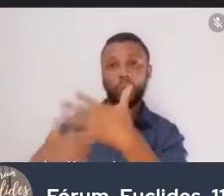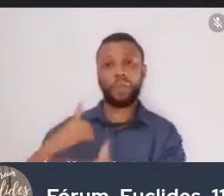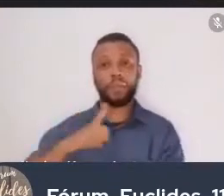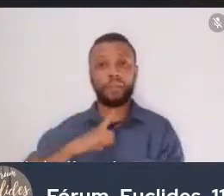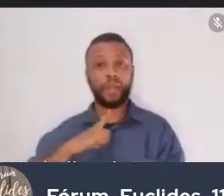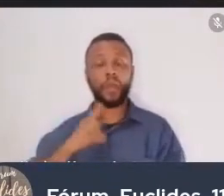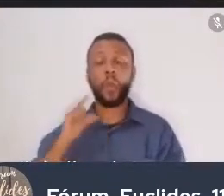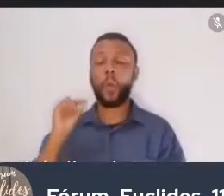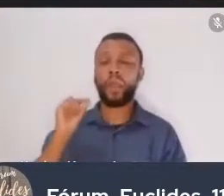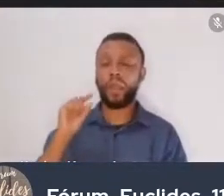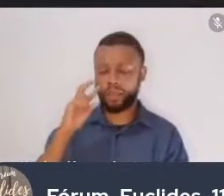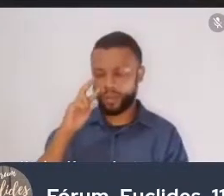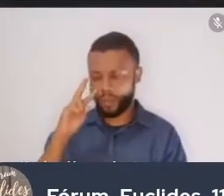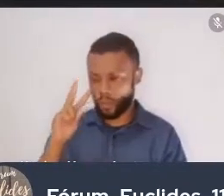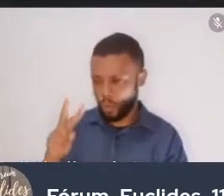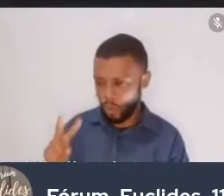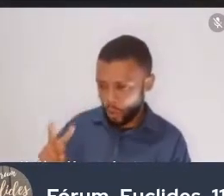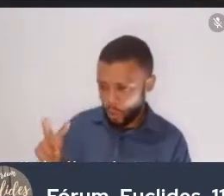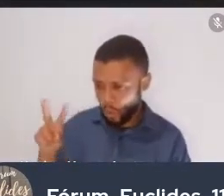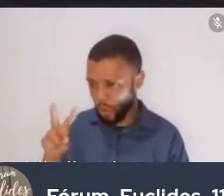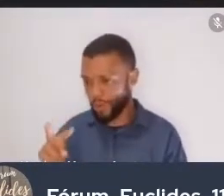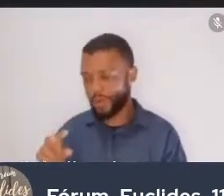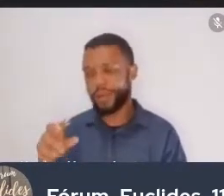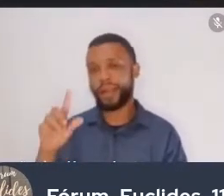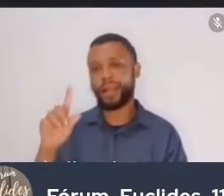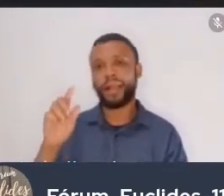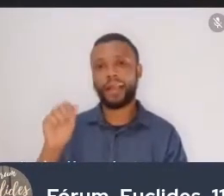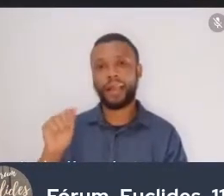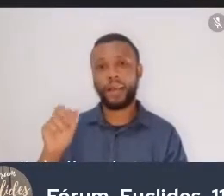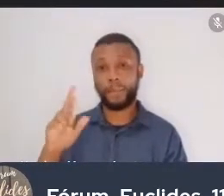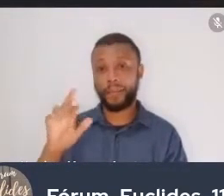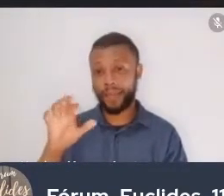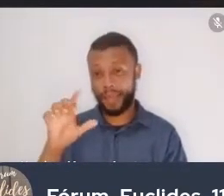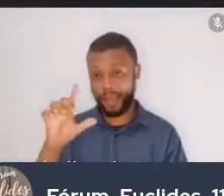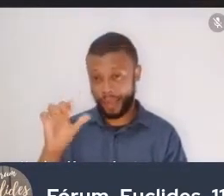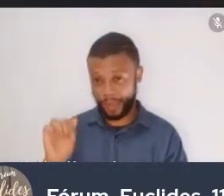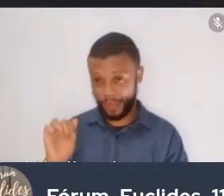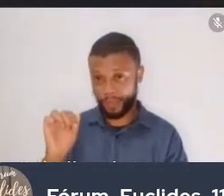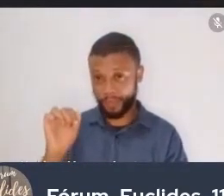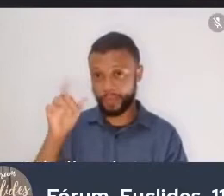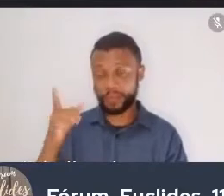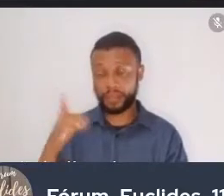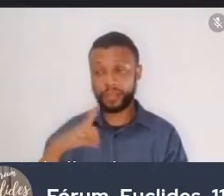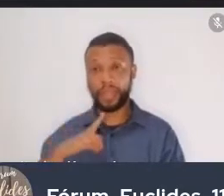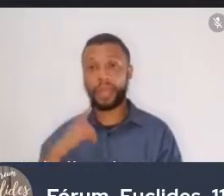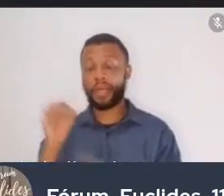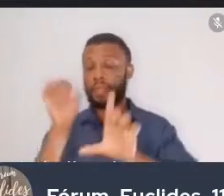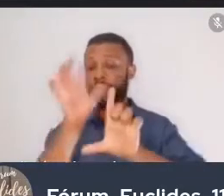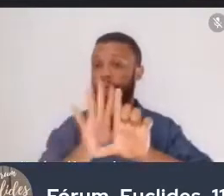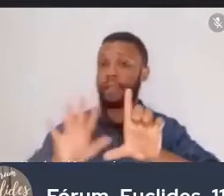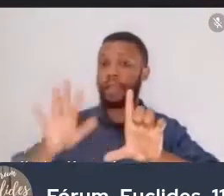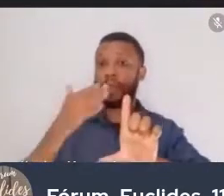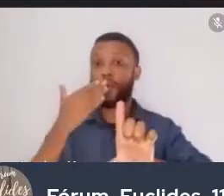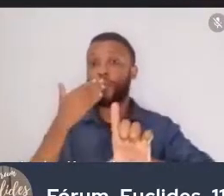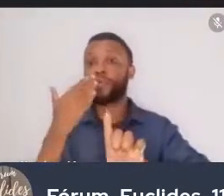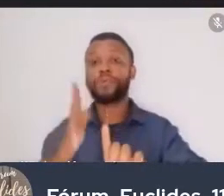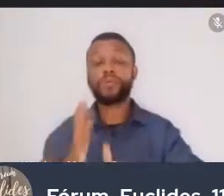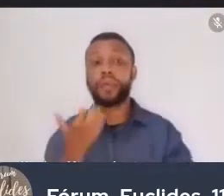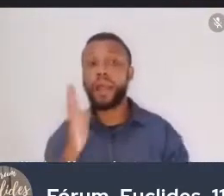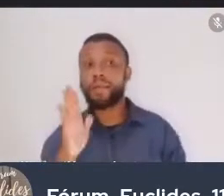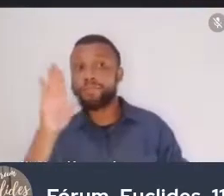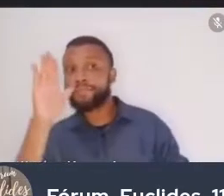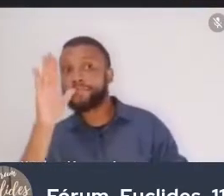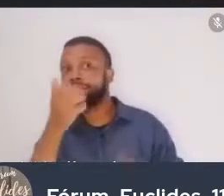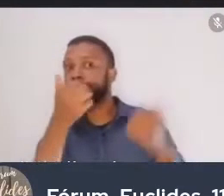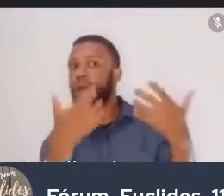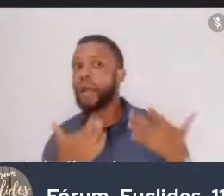Deixa eu ver aqui. Ah, a Gabriela arranjou. verdade, fui eu. A Gabriela está dentro da sala. A Gabriela pediu para falar com vocês também. Então, não vou nem ler o comentário